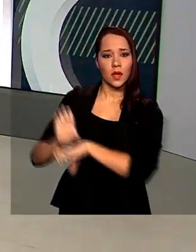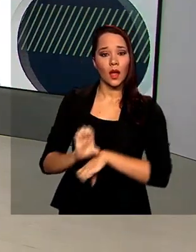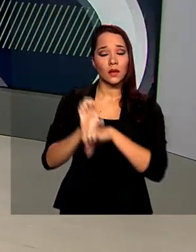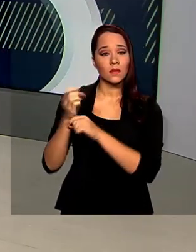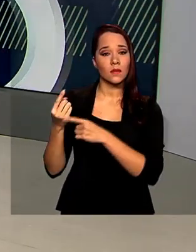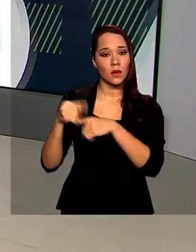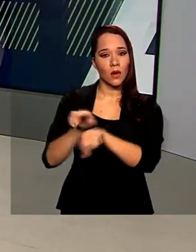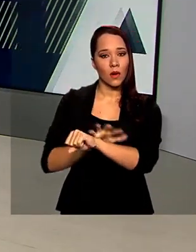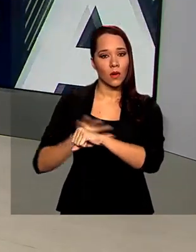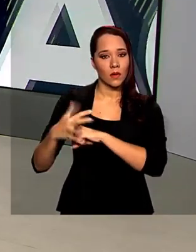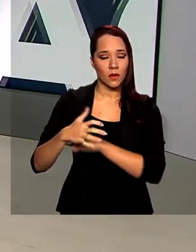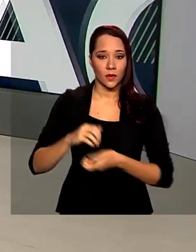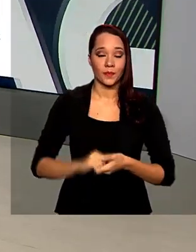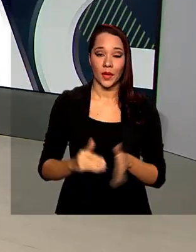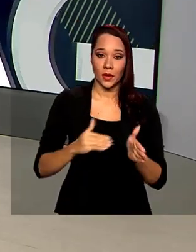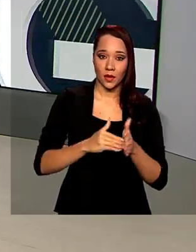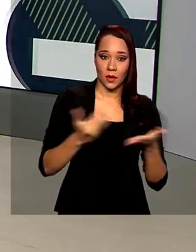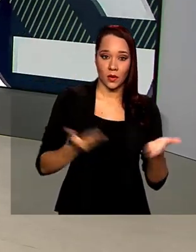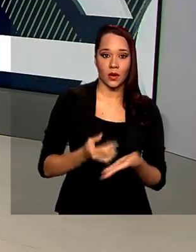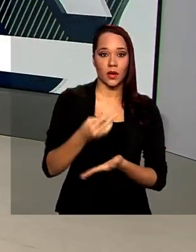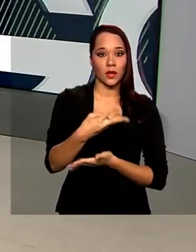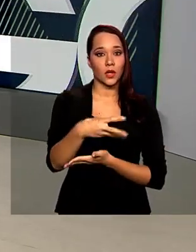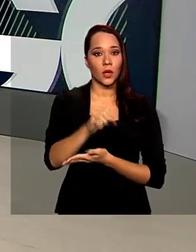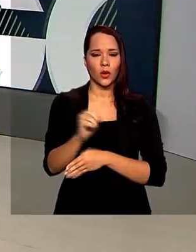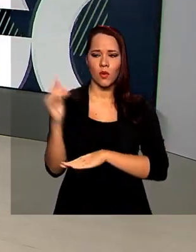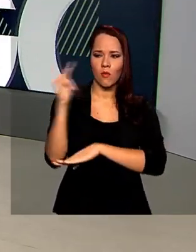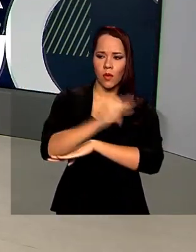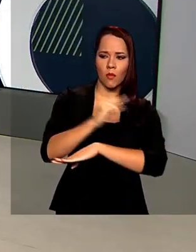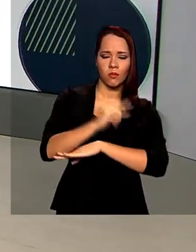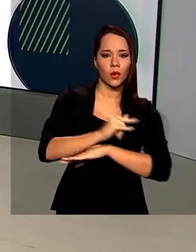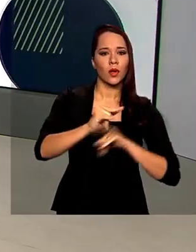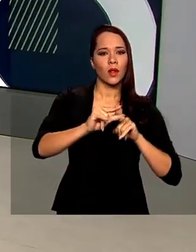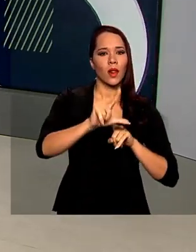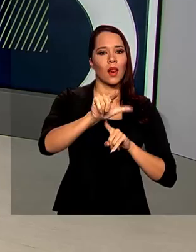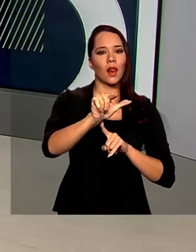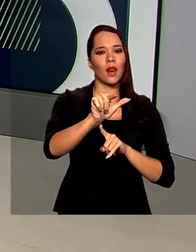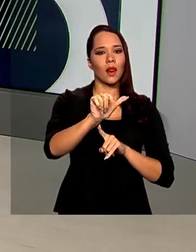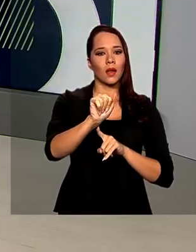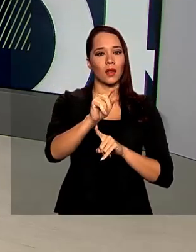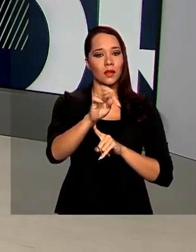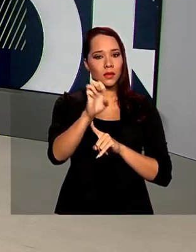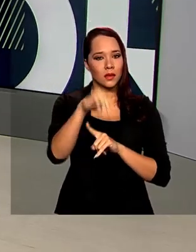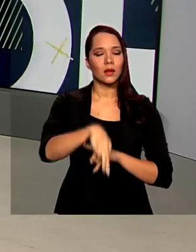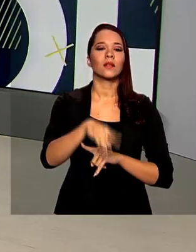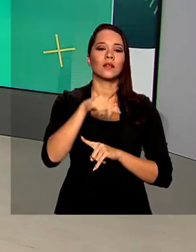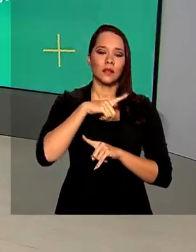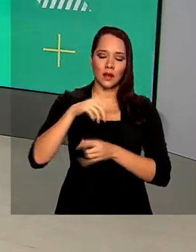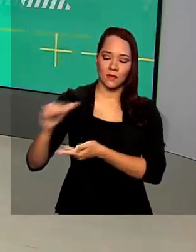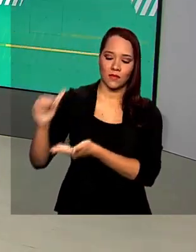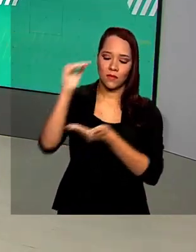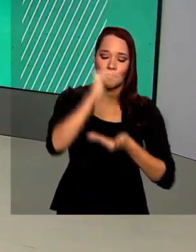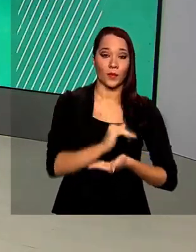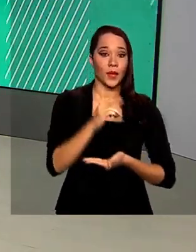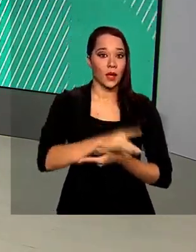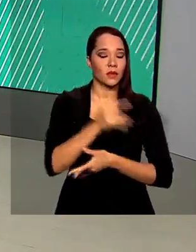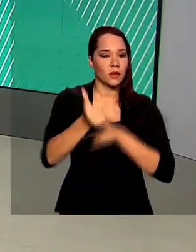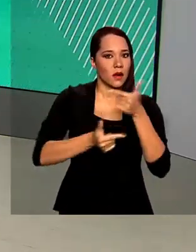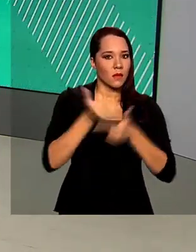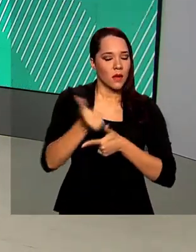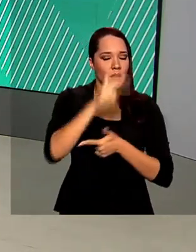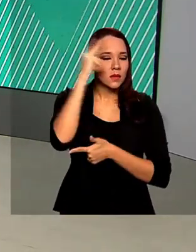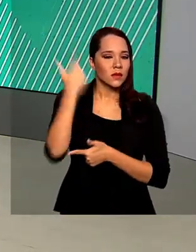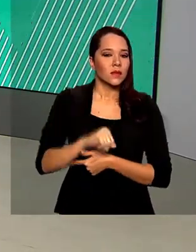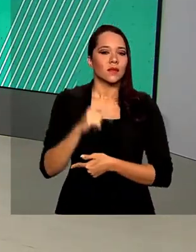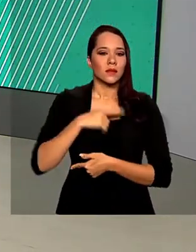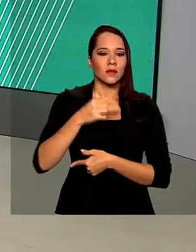ao coronavírus. Até agora, 38 voos da empresa Latam trouxeram os equipamentos. A mega-operação para trazer